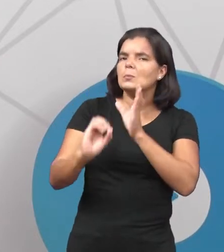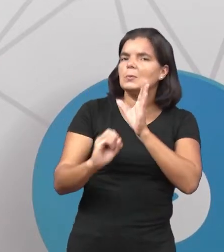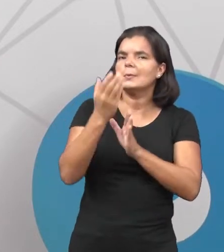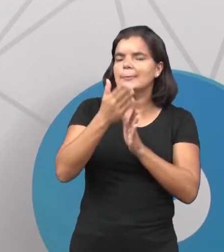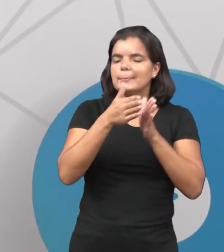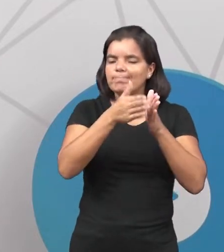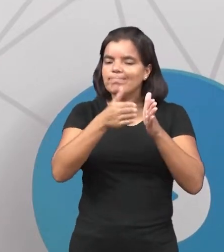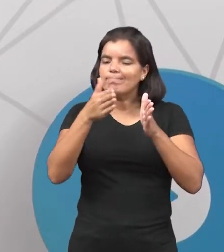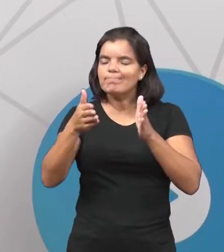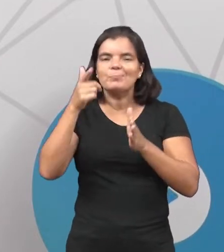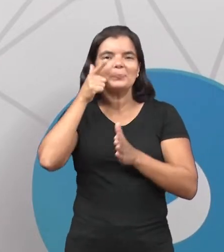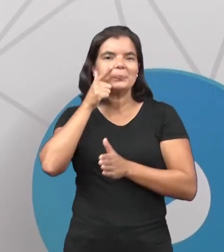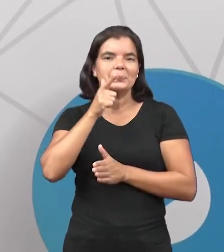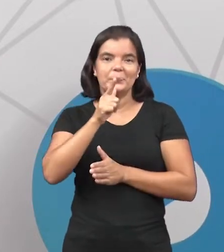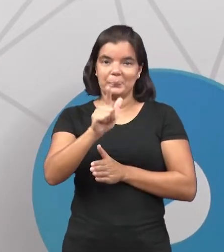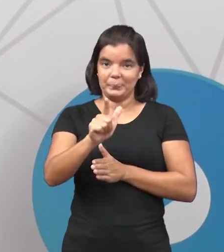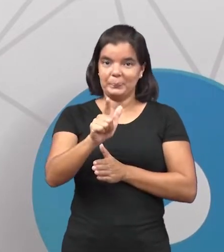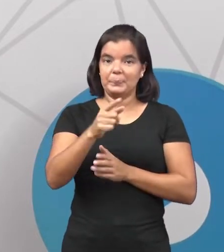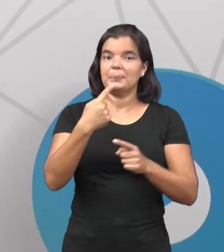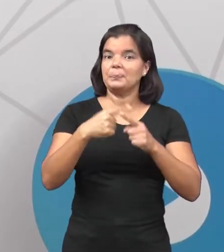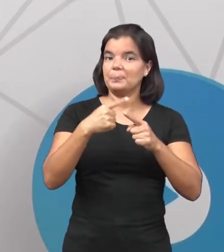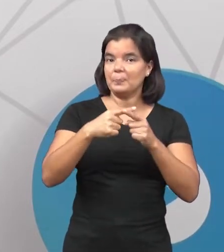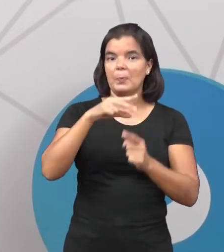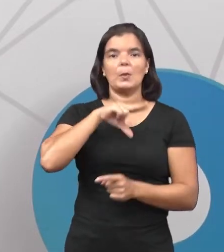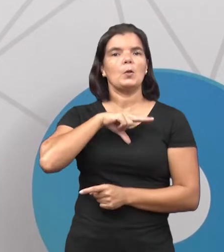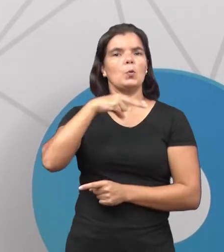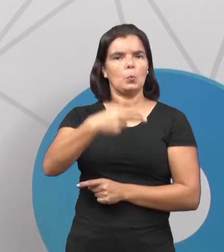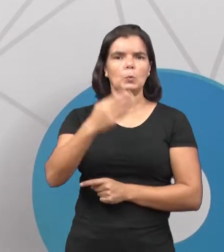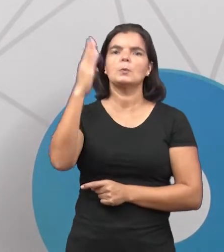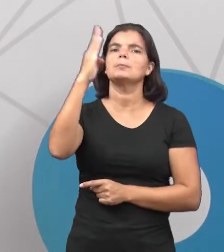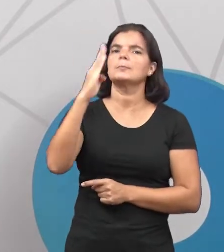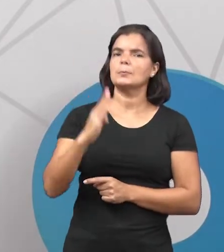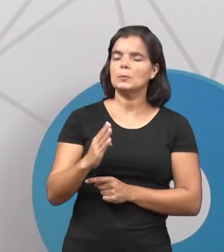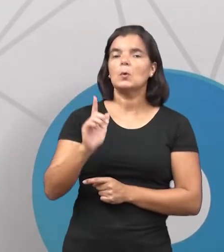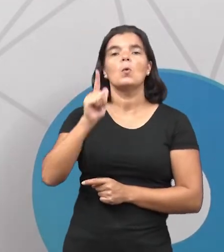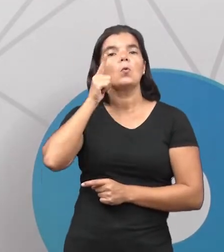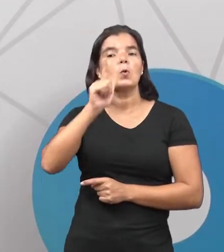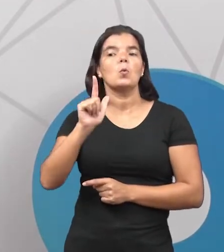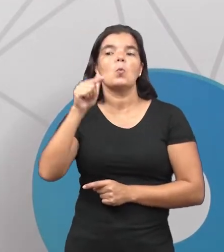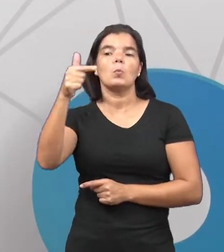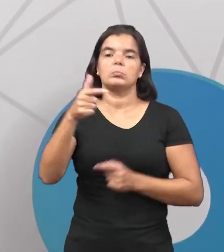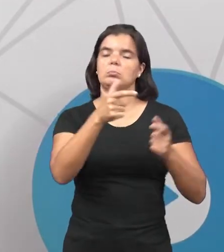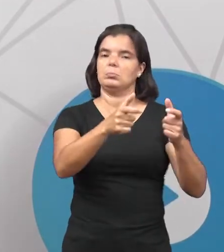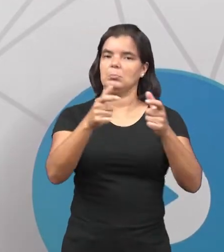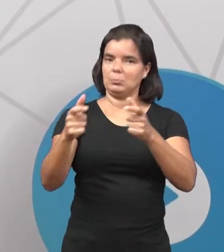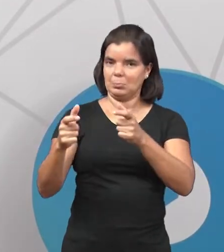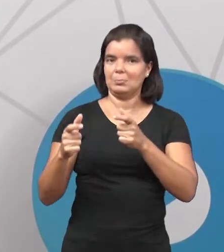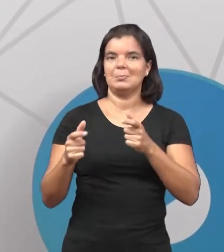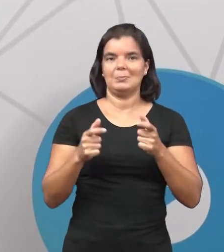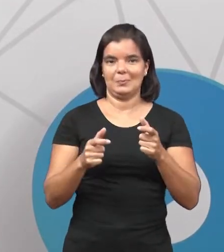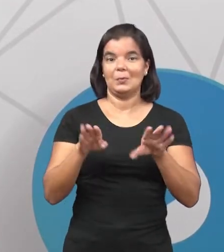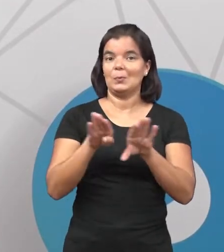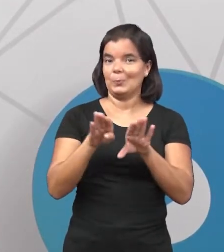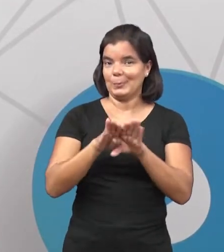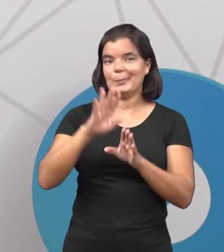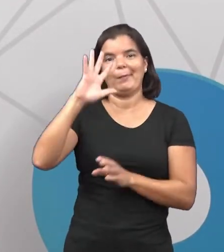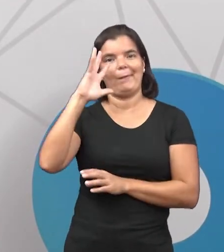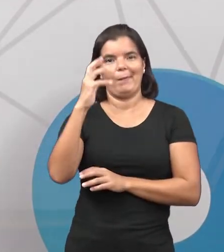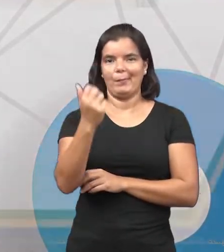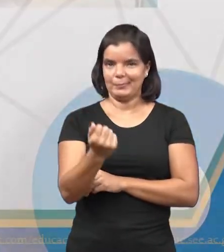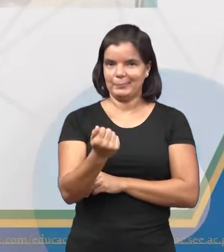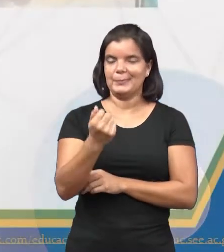processo de conquista, colonização. Que os portugueses, além do Brasil, conquistaram outras regiões, né? Como a África.